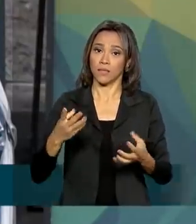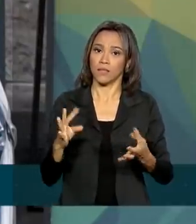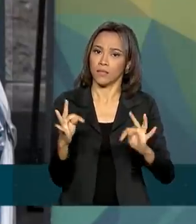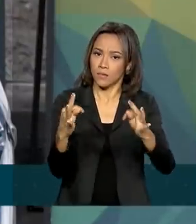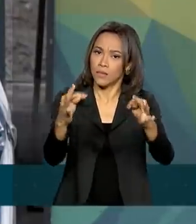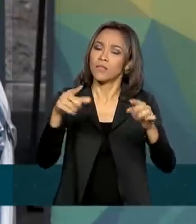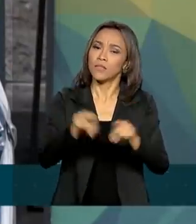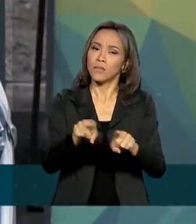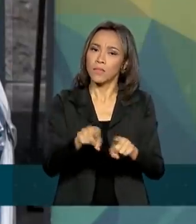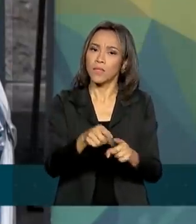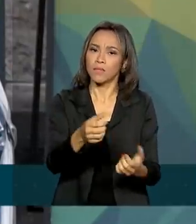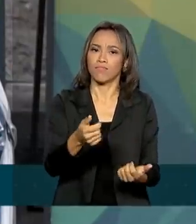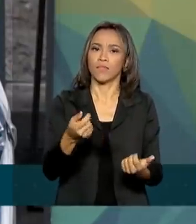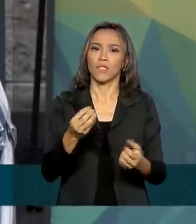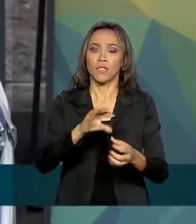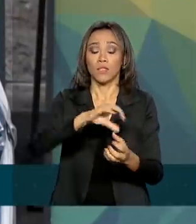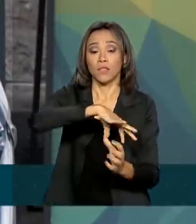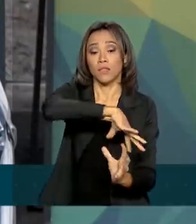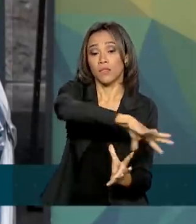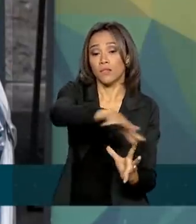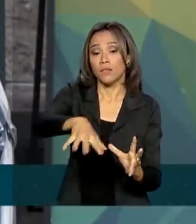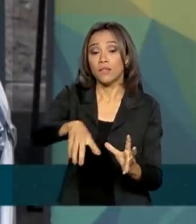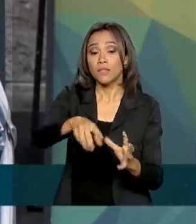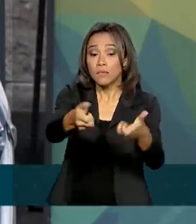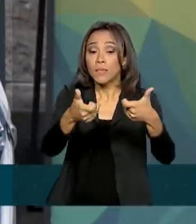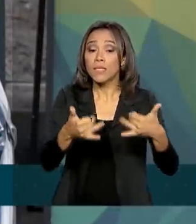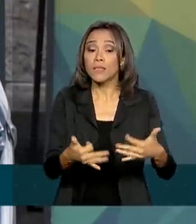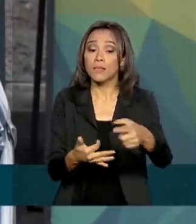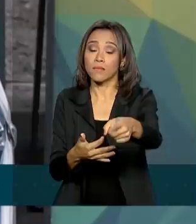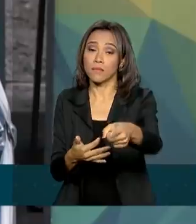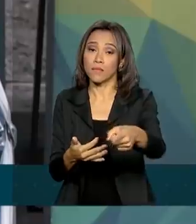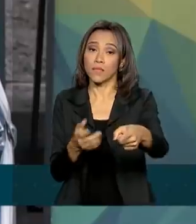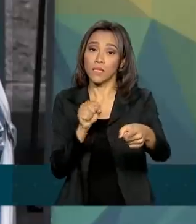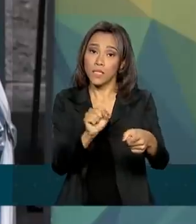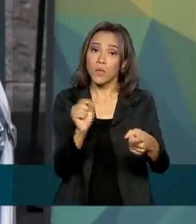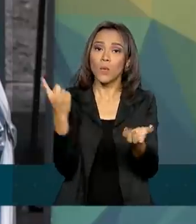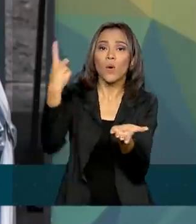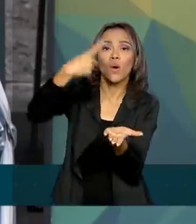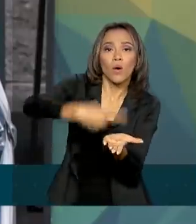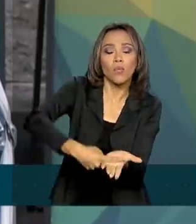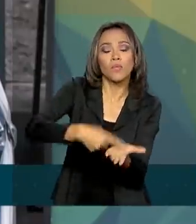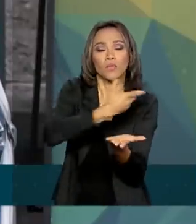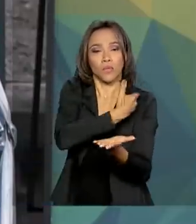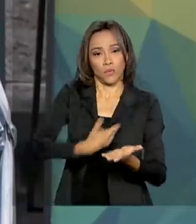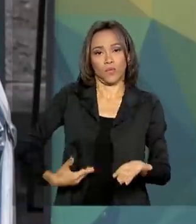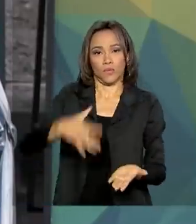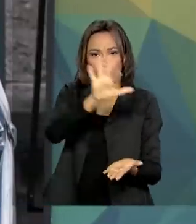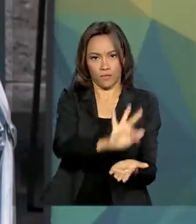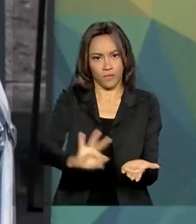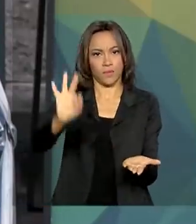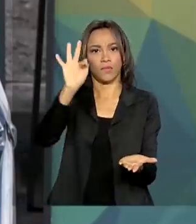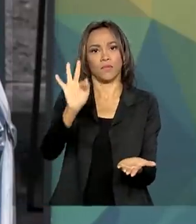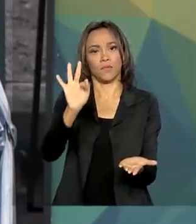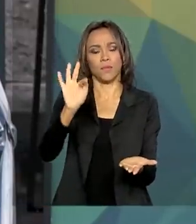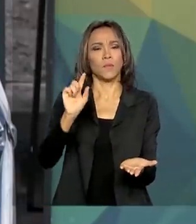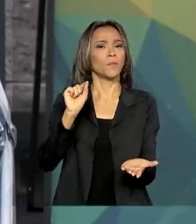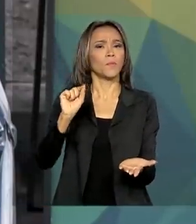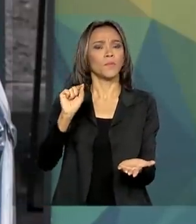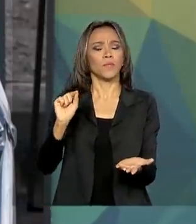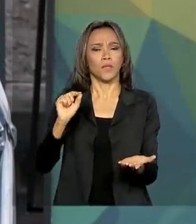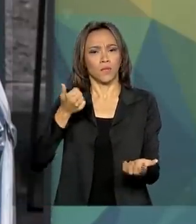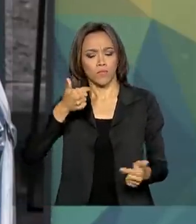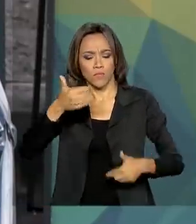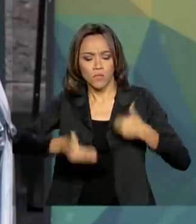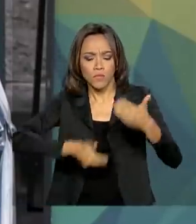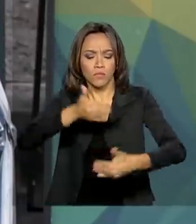qualitativo expresso no compromisso do governo federal com o desenvolvimento